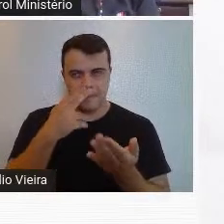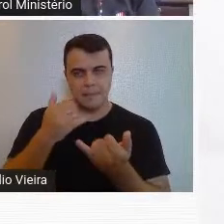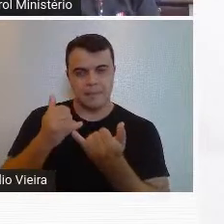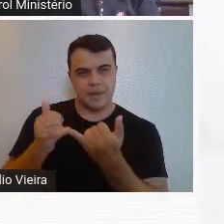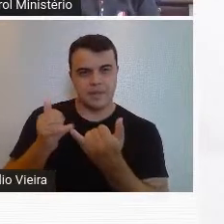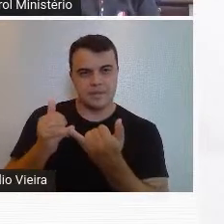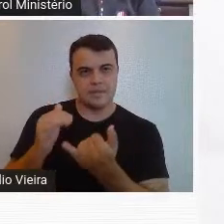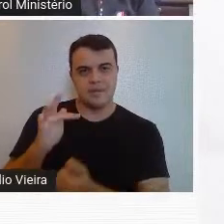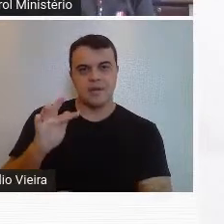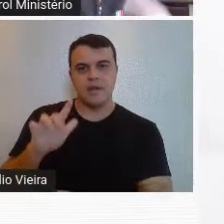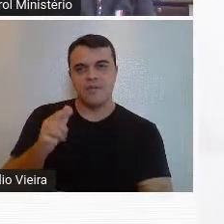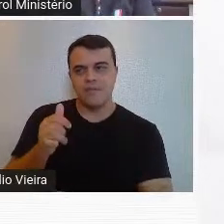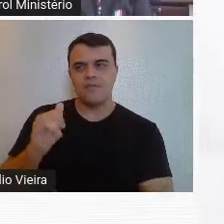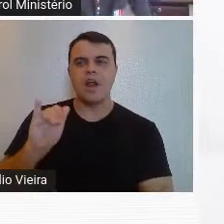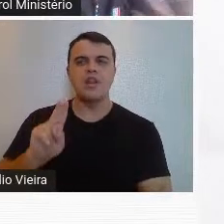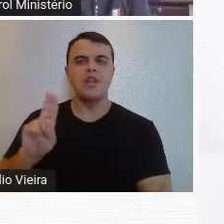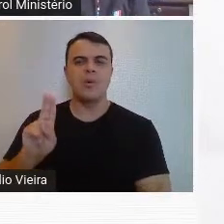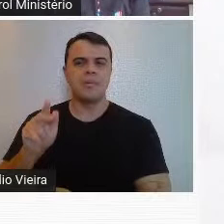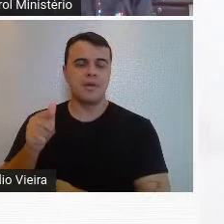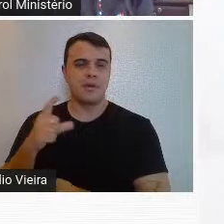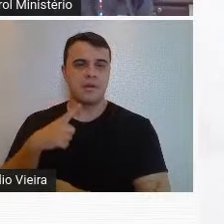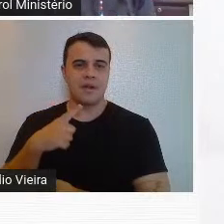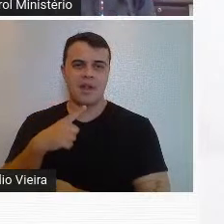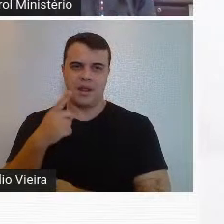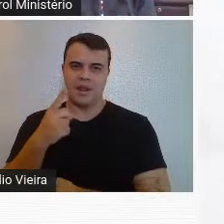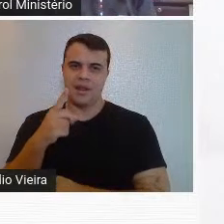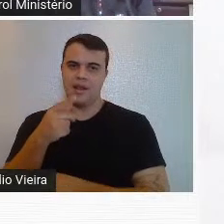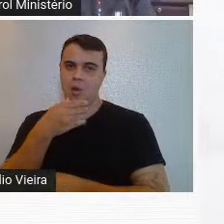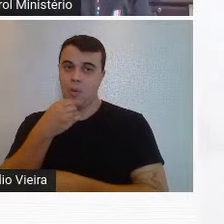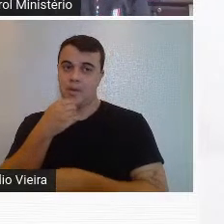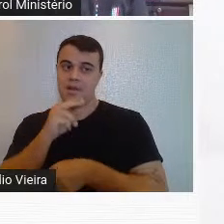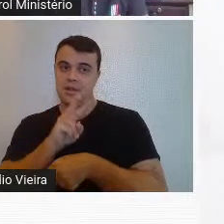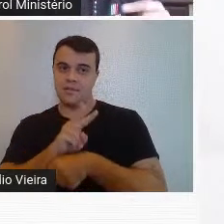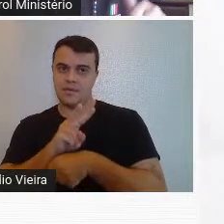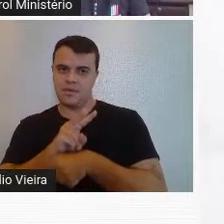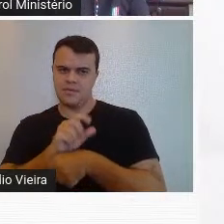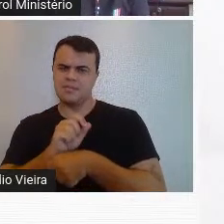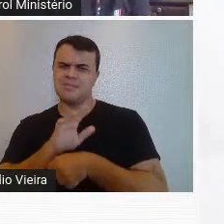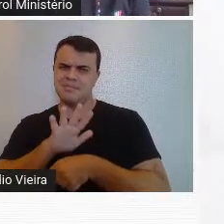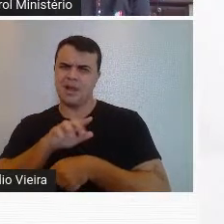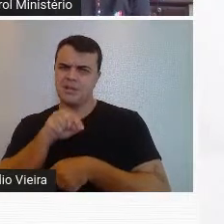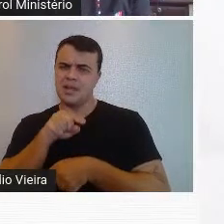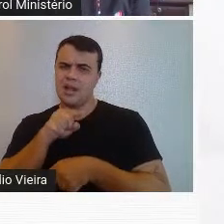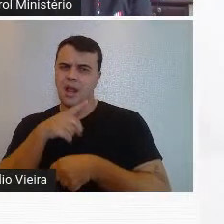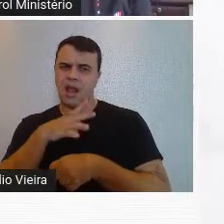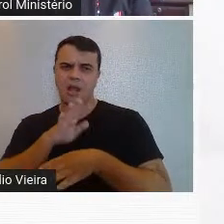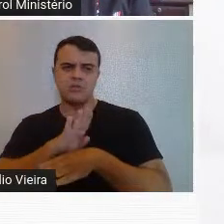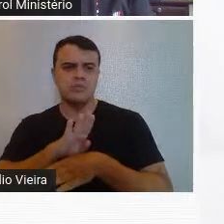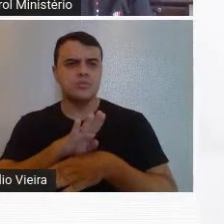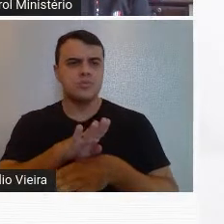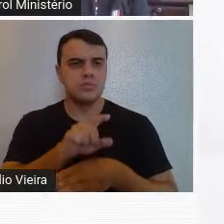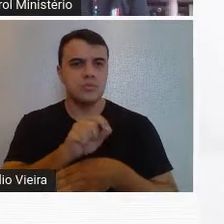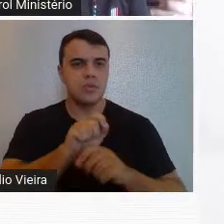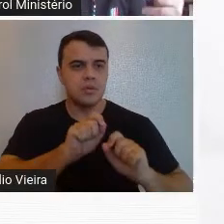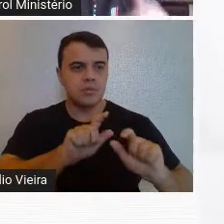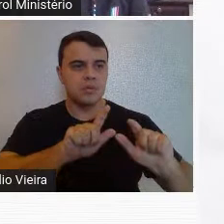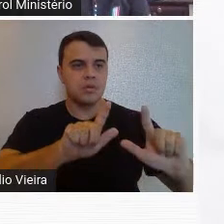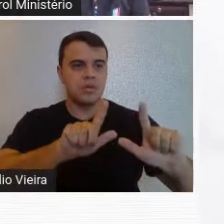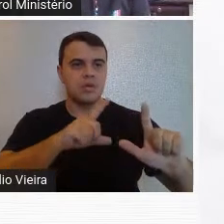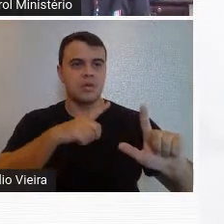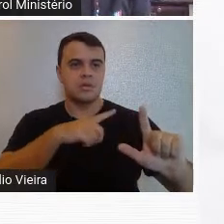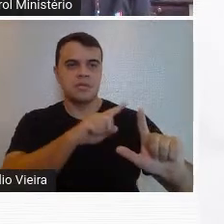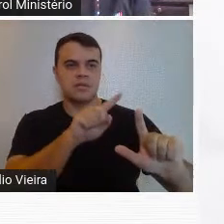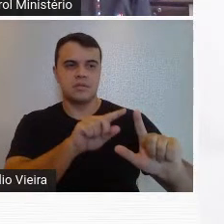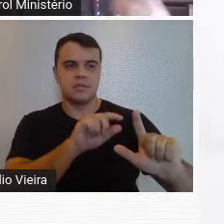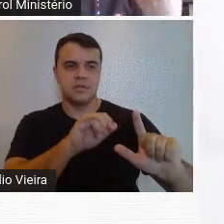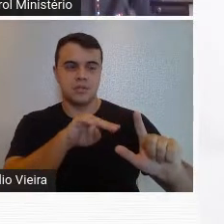Fly, então ele defende, apesar de ele ser considerado conservador, mas ele defende a exposição da Zinaita,